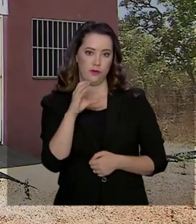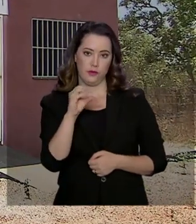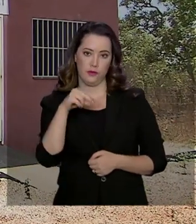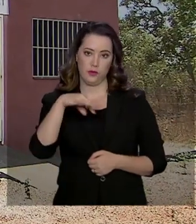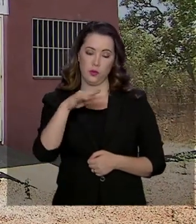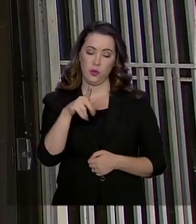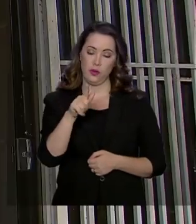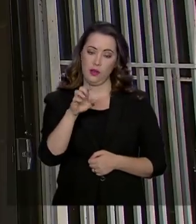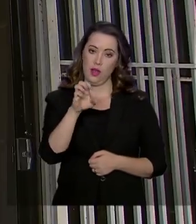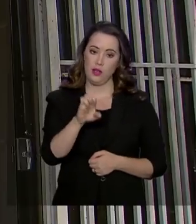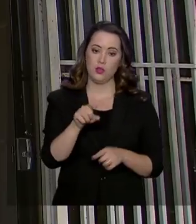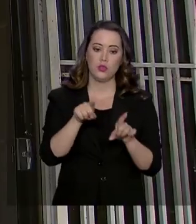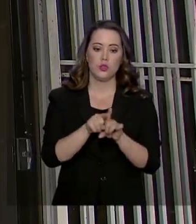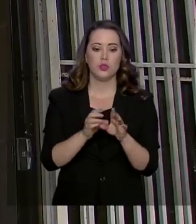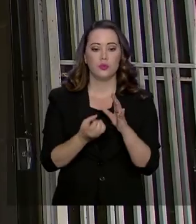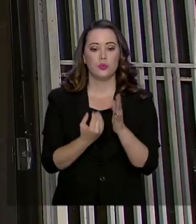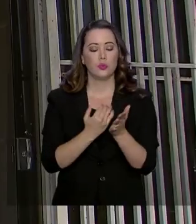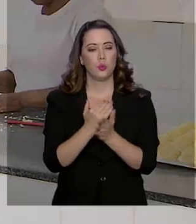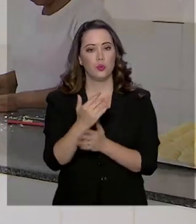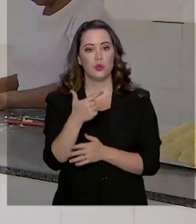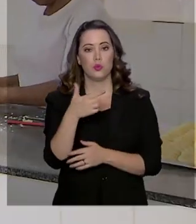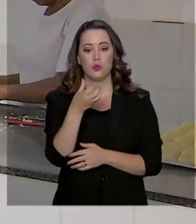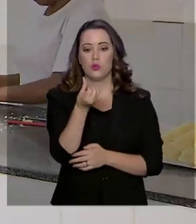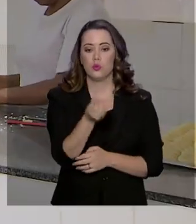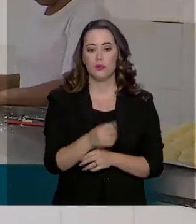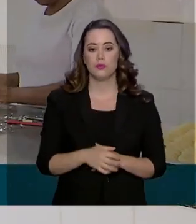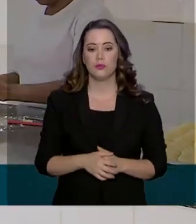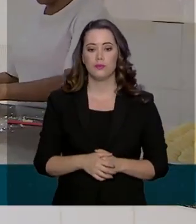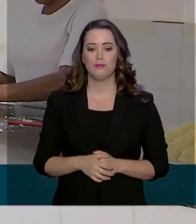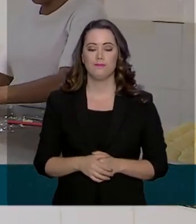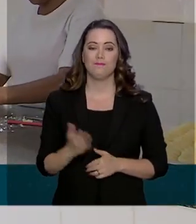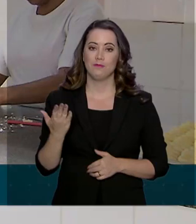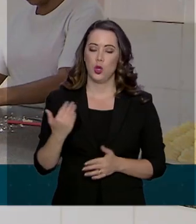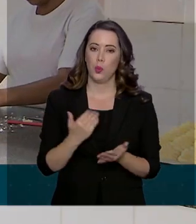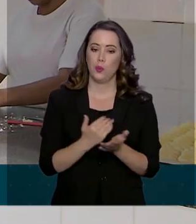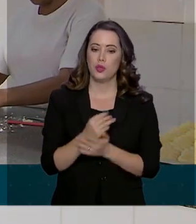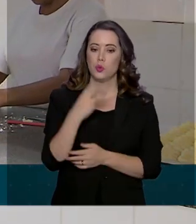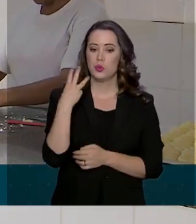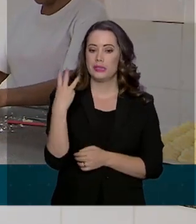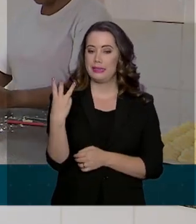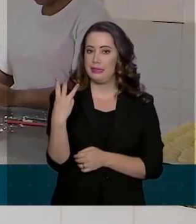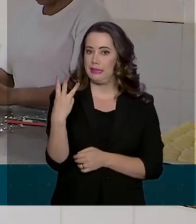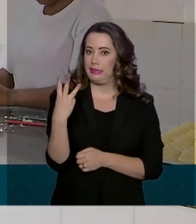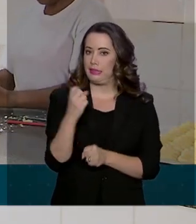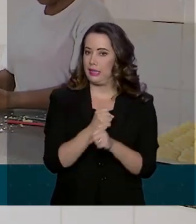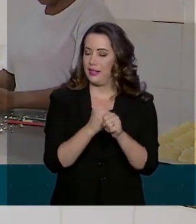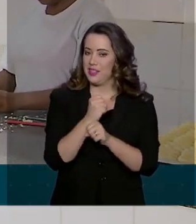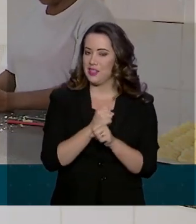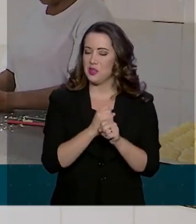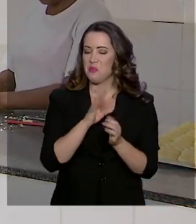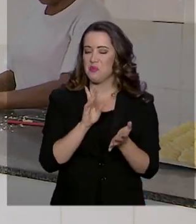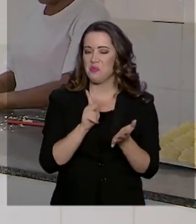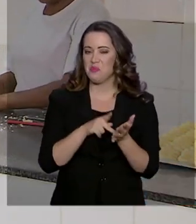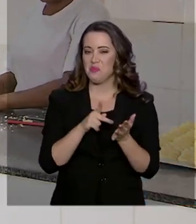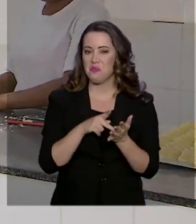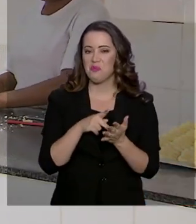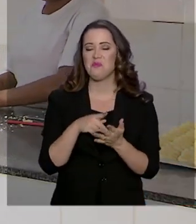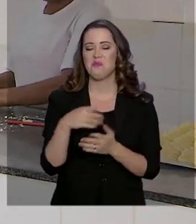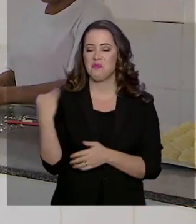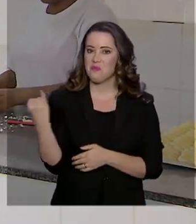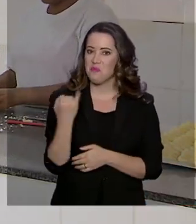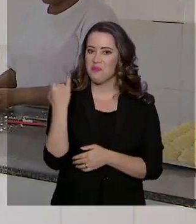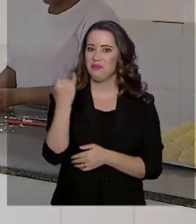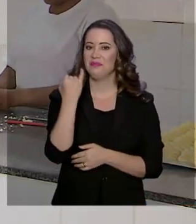que se tornou real em 2016. O negócio que começou há três anos é um verdadeiro sucesso. São 12 mulheres que